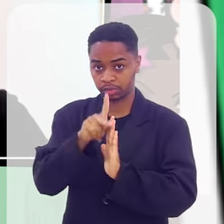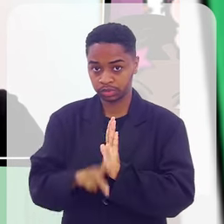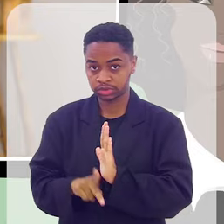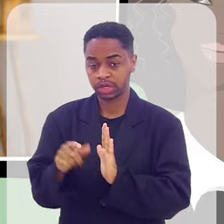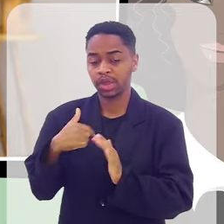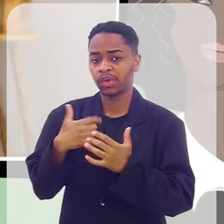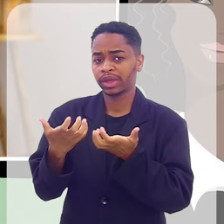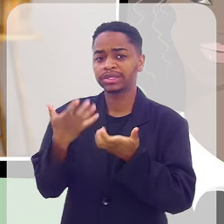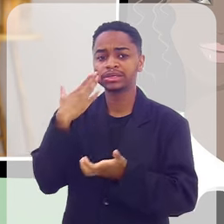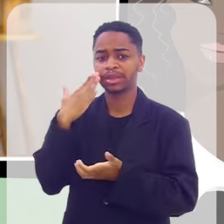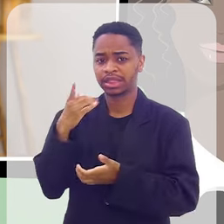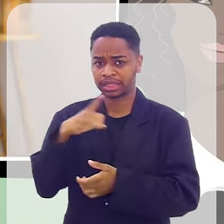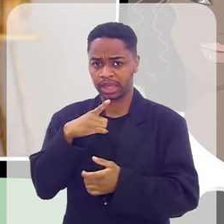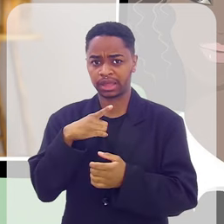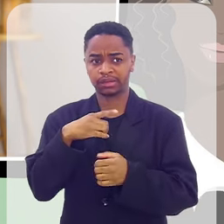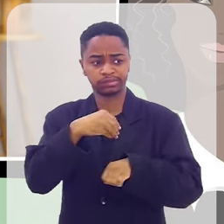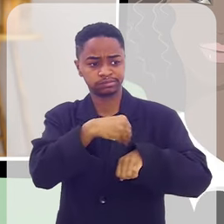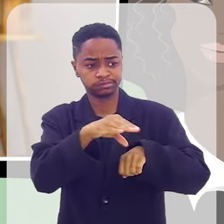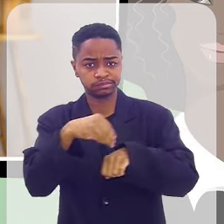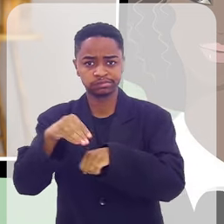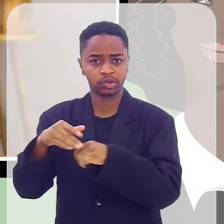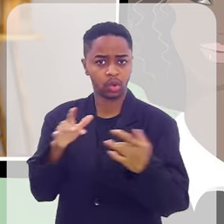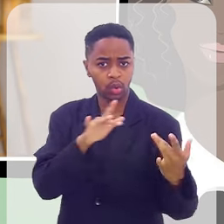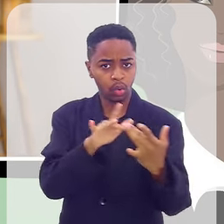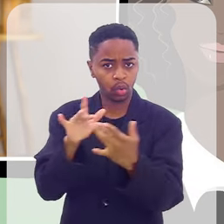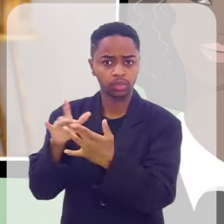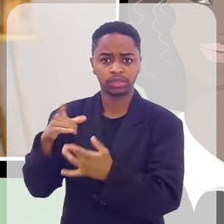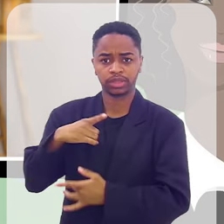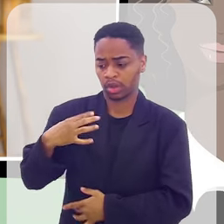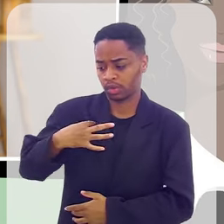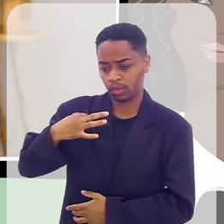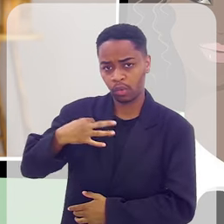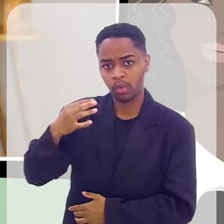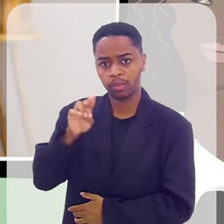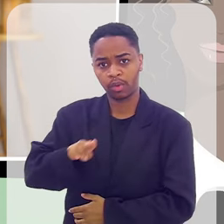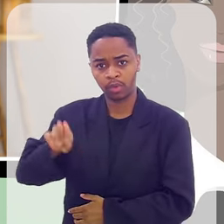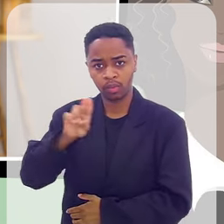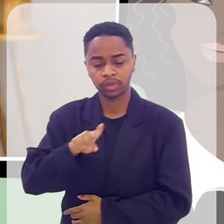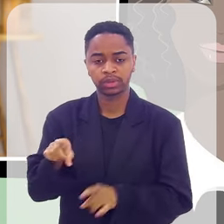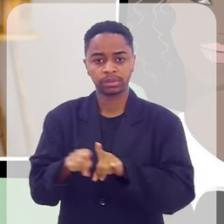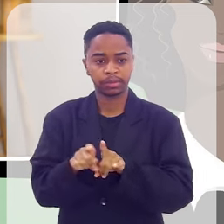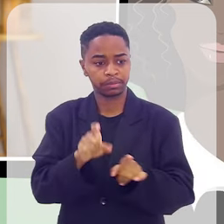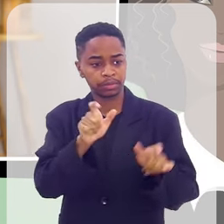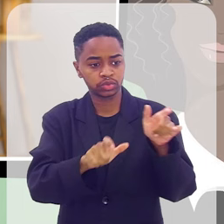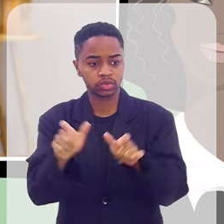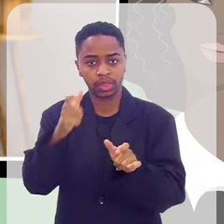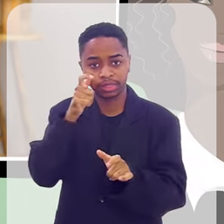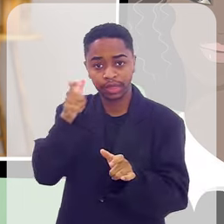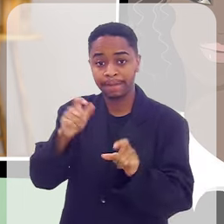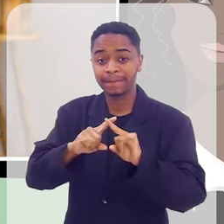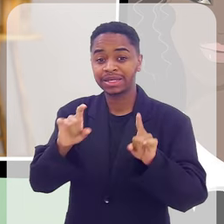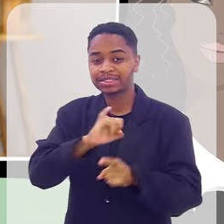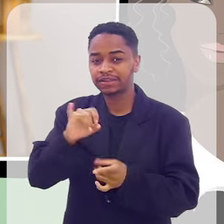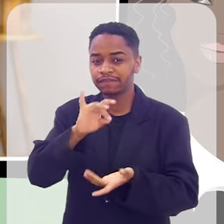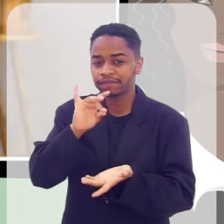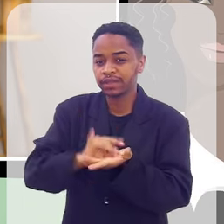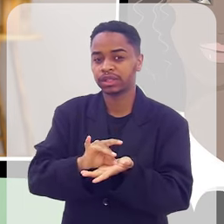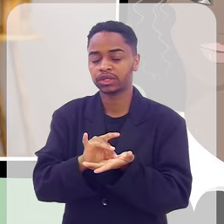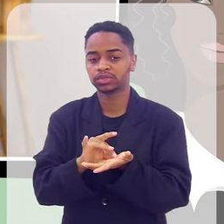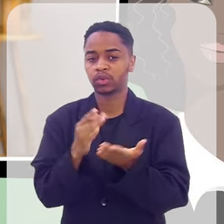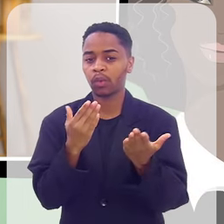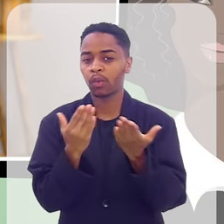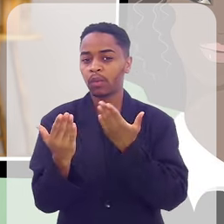projeto. Tem o boca a boca, como você bem falou, tem a camiseta que as pessoas se interessam. Mas, se você fosse fazer um